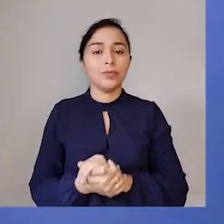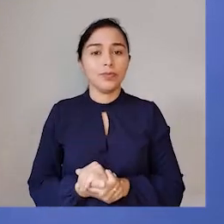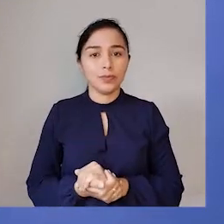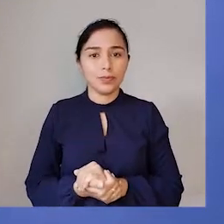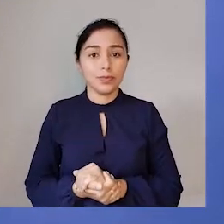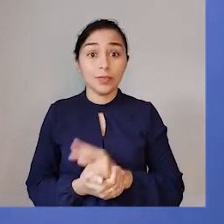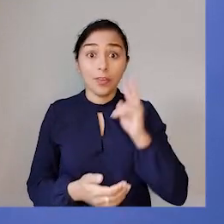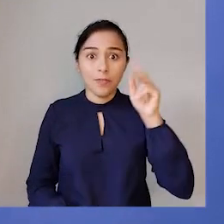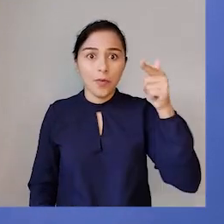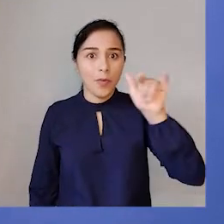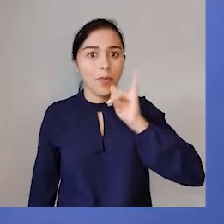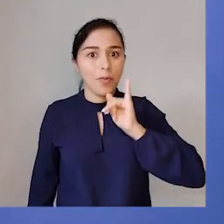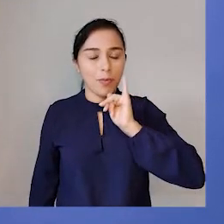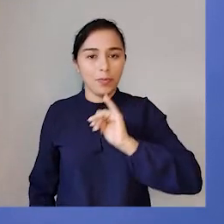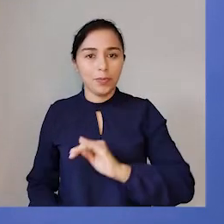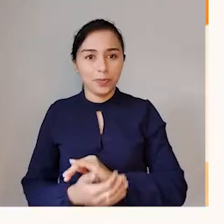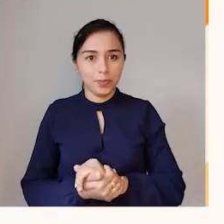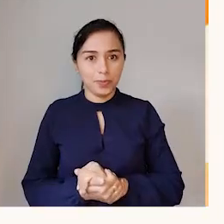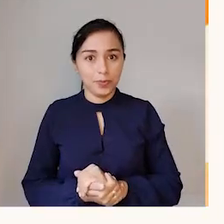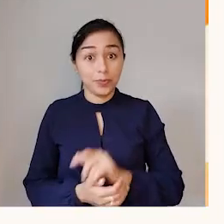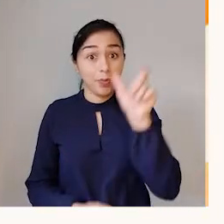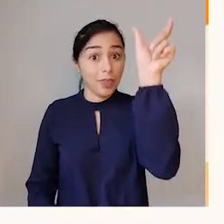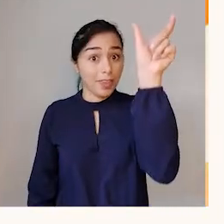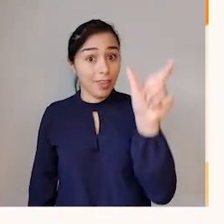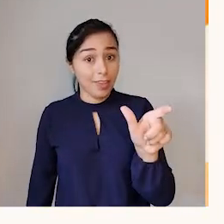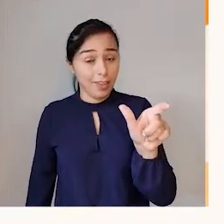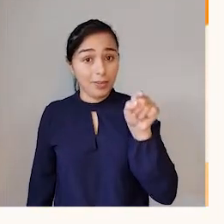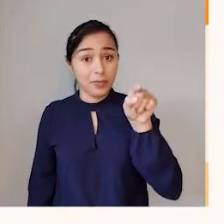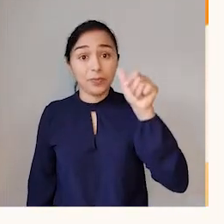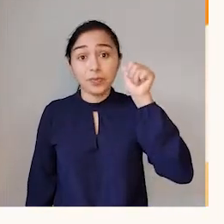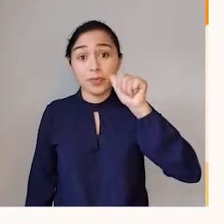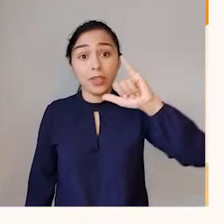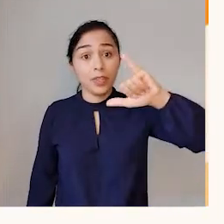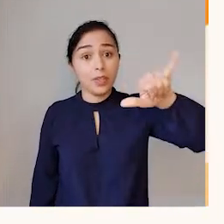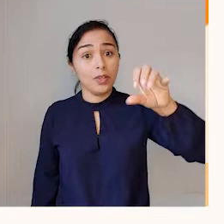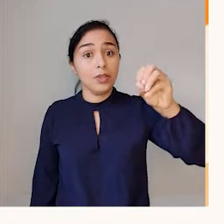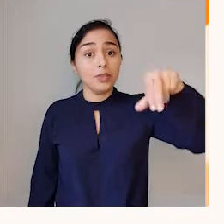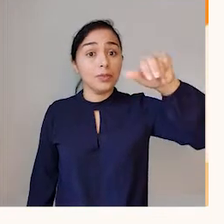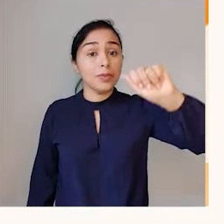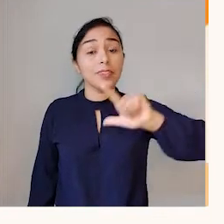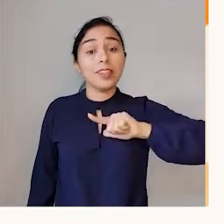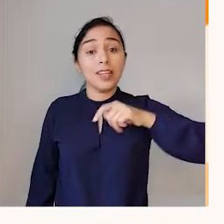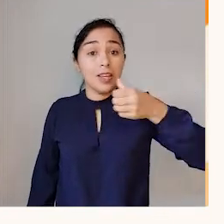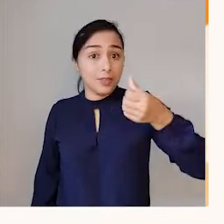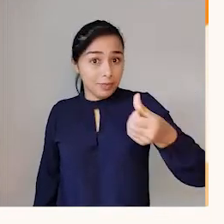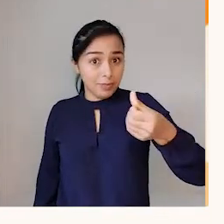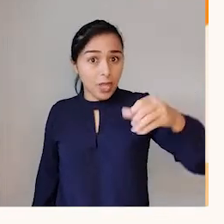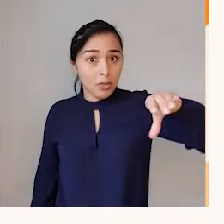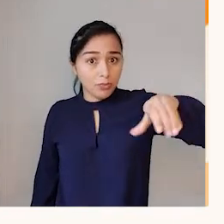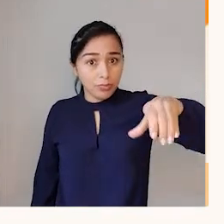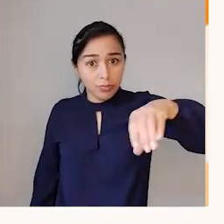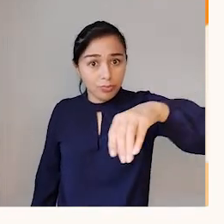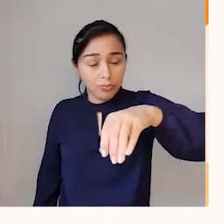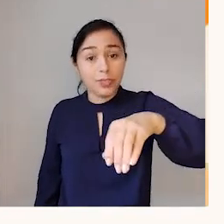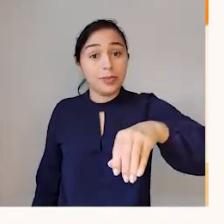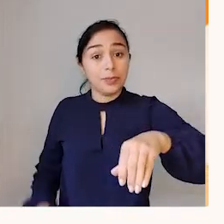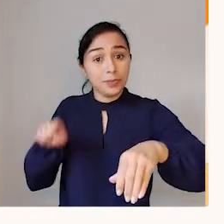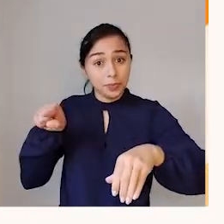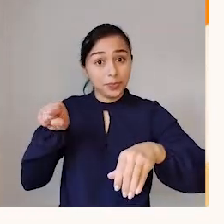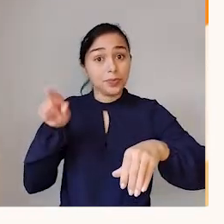Então, vamos para mais um problema. Joana, ela tem seis carrinhos e Mariana tem três.